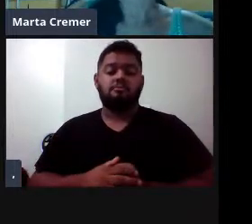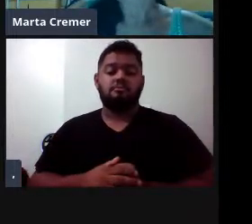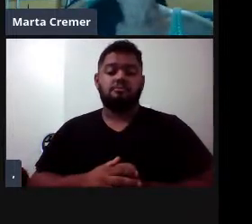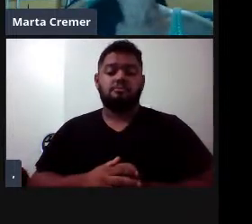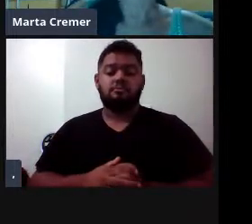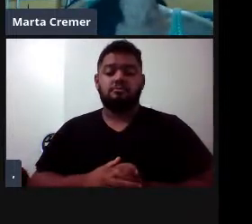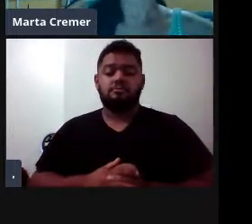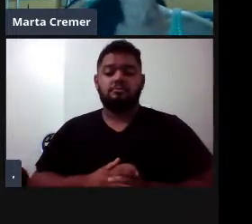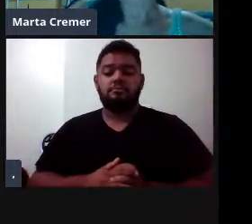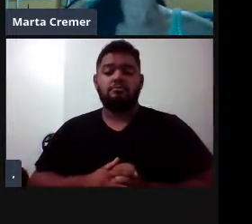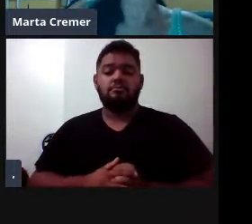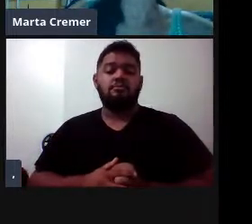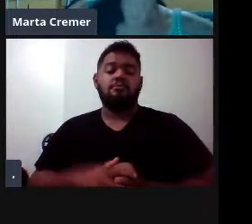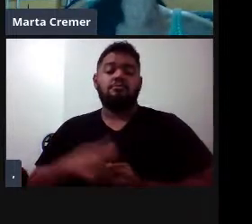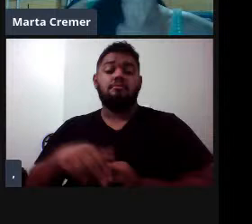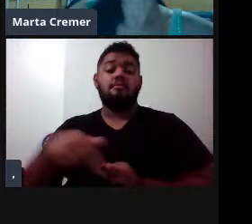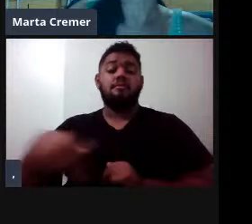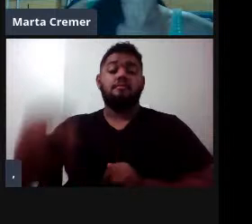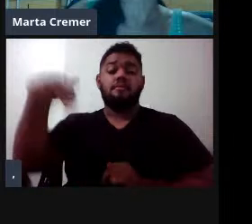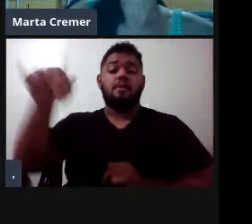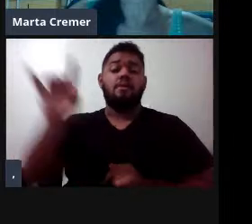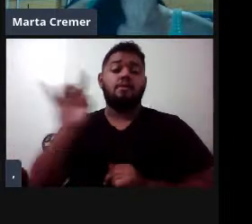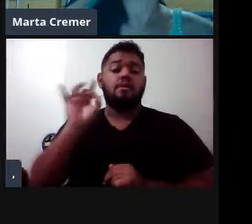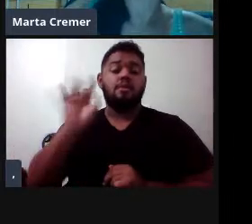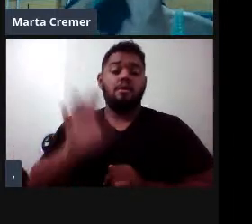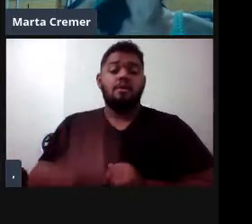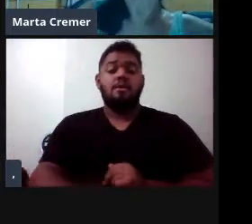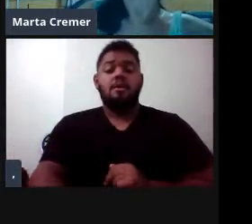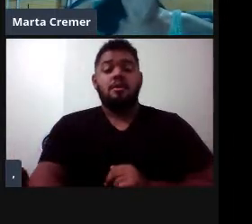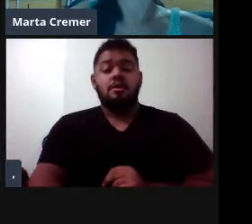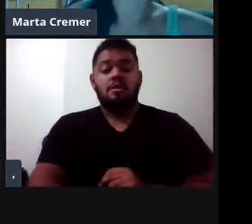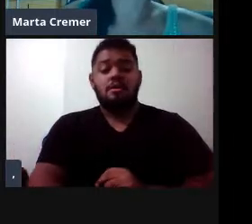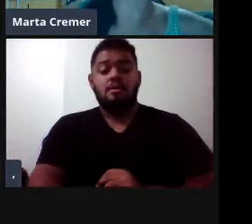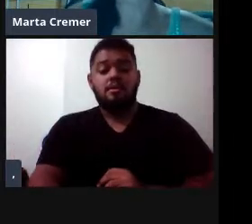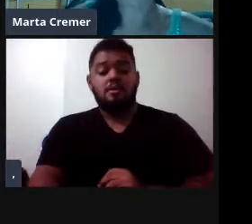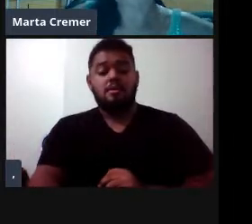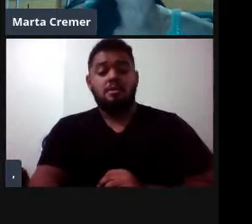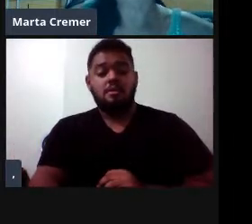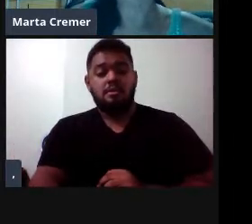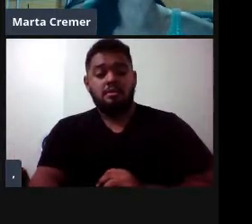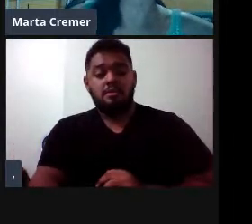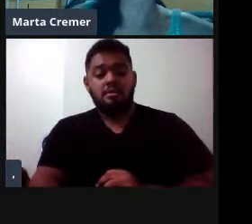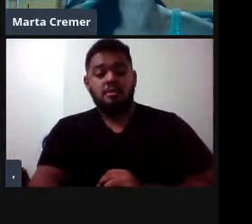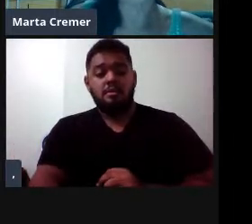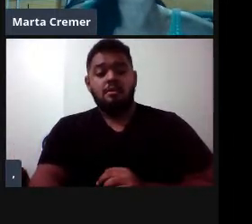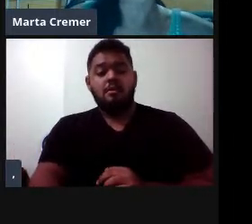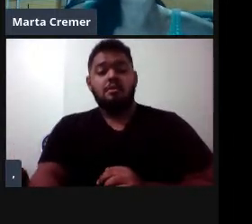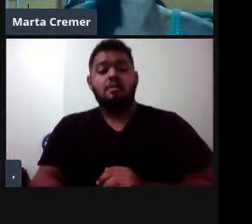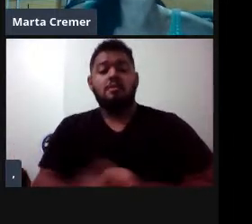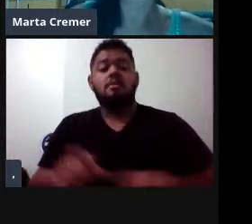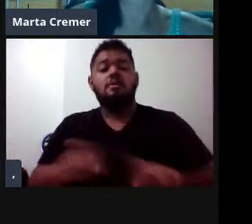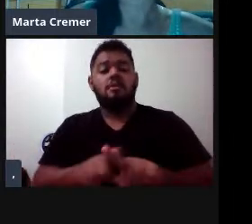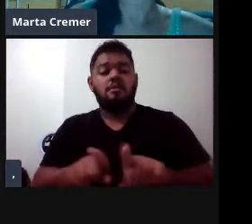Então, restrito ao hemisfério norte, Pacífico norte, Berardus arnuxi, restrito ao hemisfério sul,